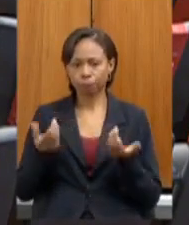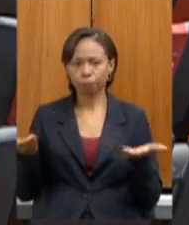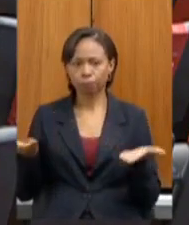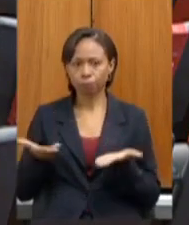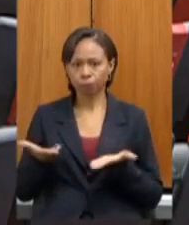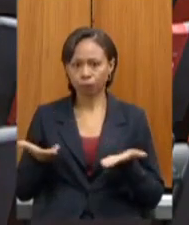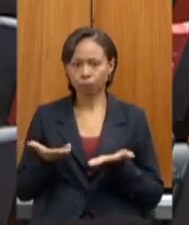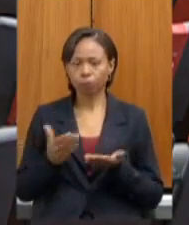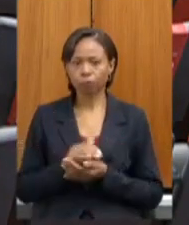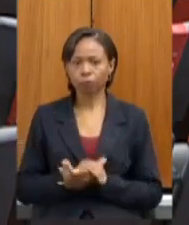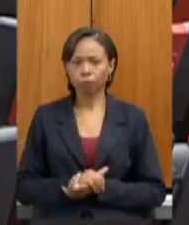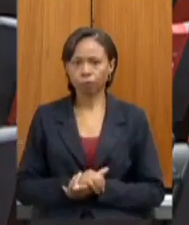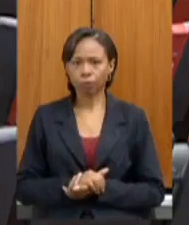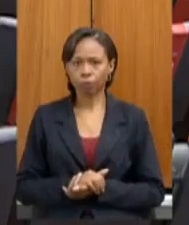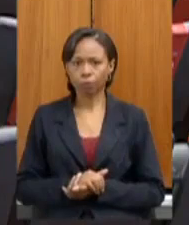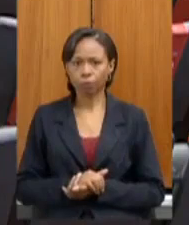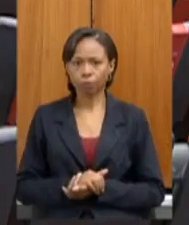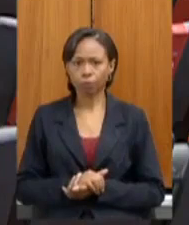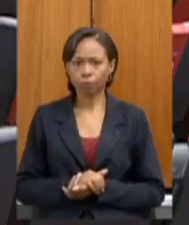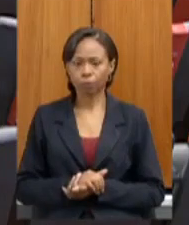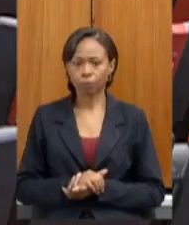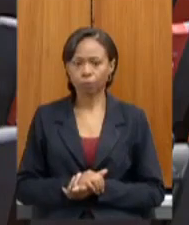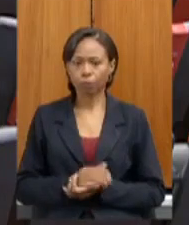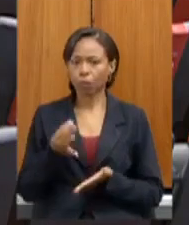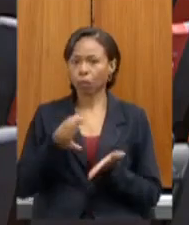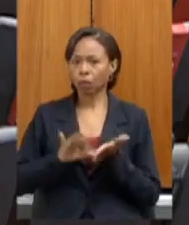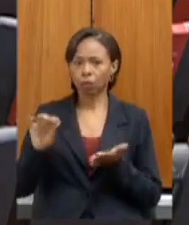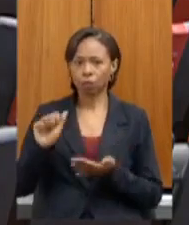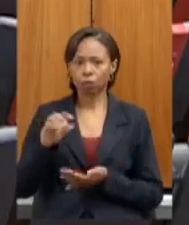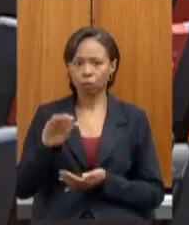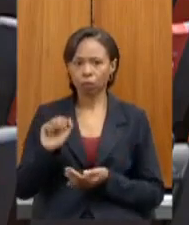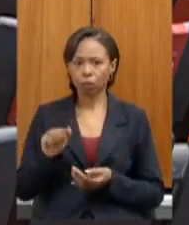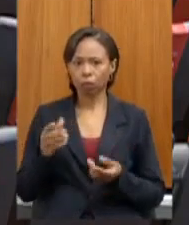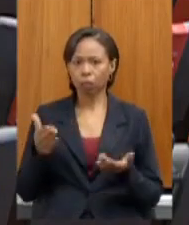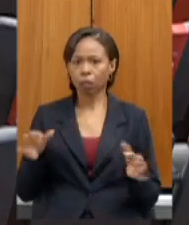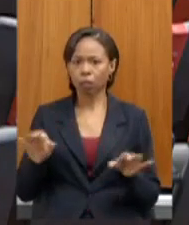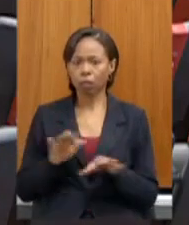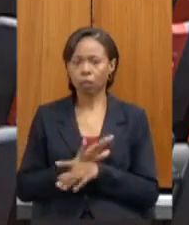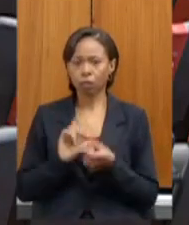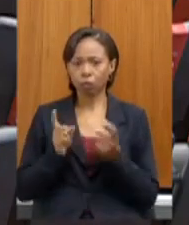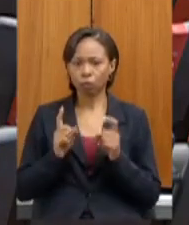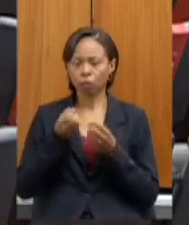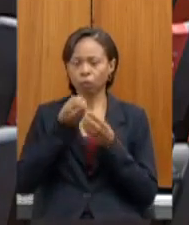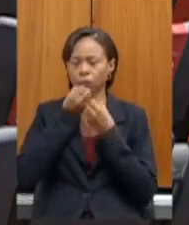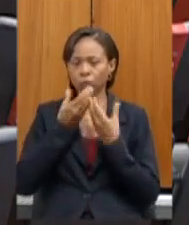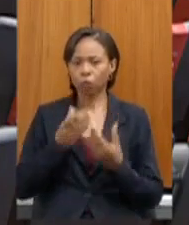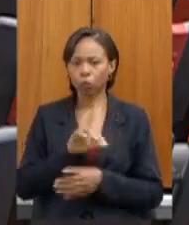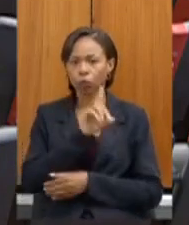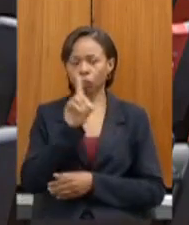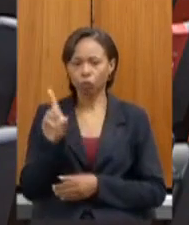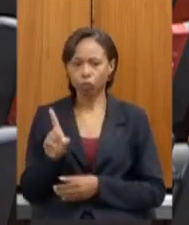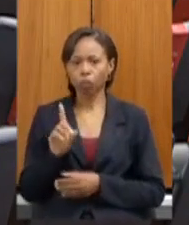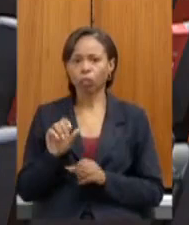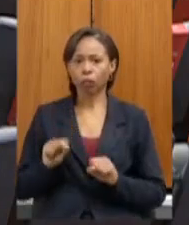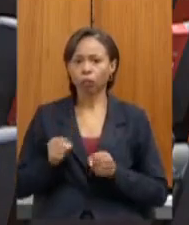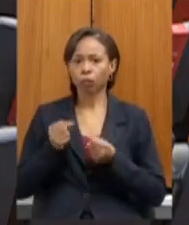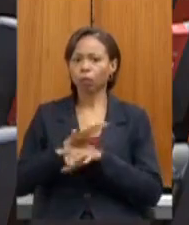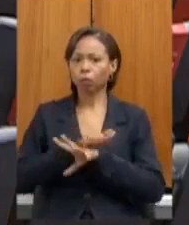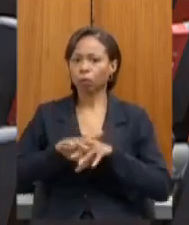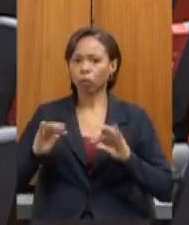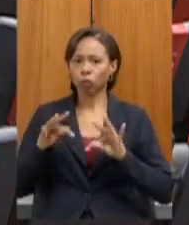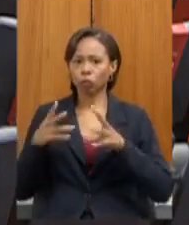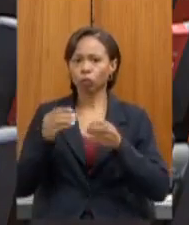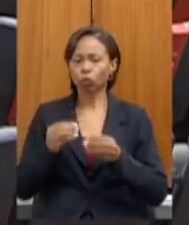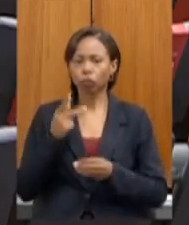reunião determina a lavratura da ata e encerro os trabalhos um bom dia uma pronta recuperação a todos os